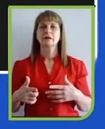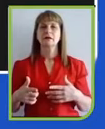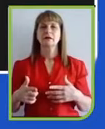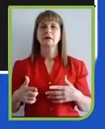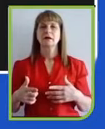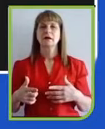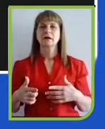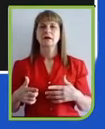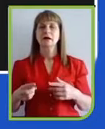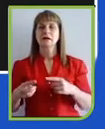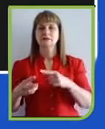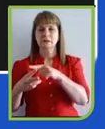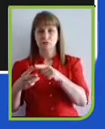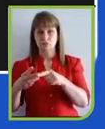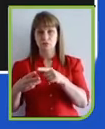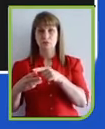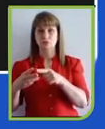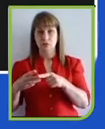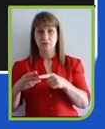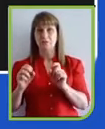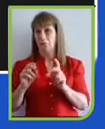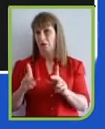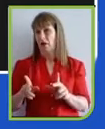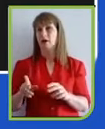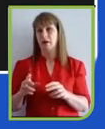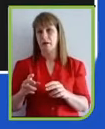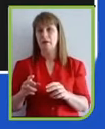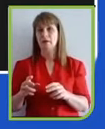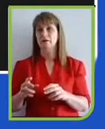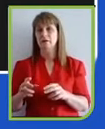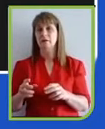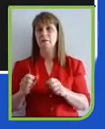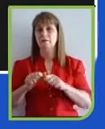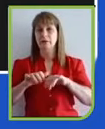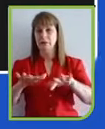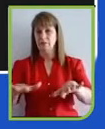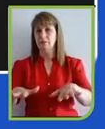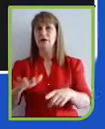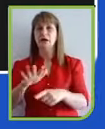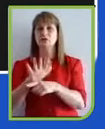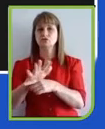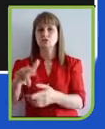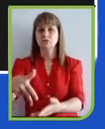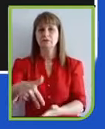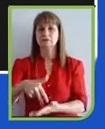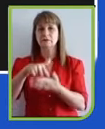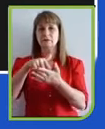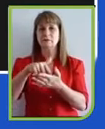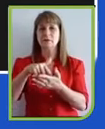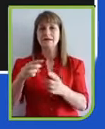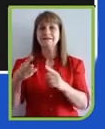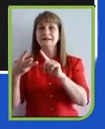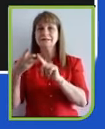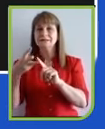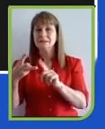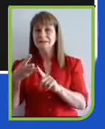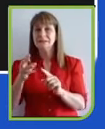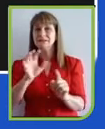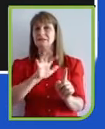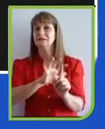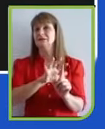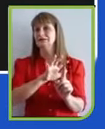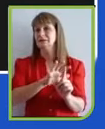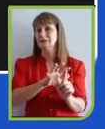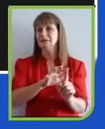consolidou. Mas essa tendência que eu vou mencionar aqui agora, ela ganhou força na pandemia, e eu torço